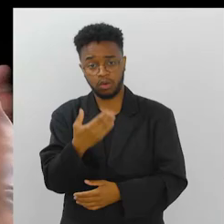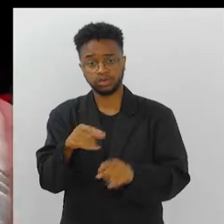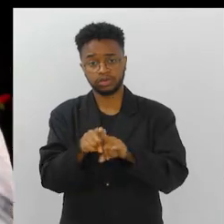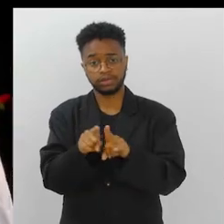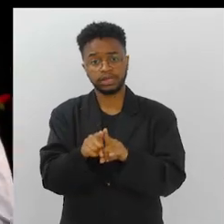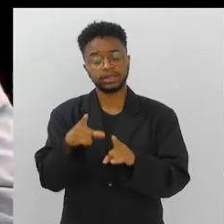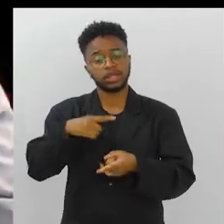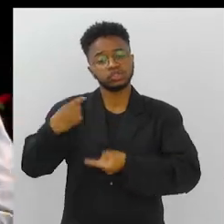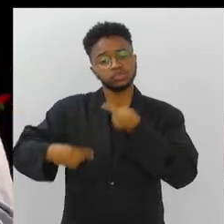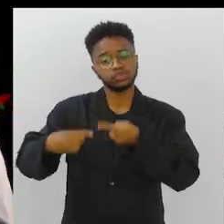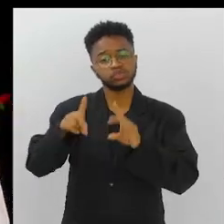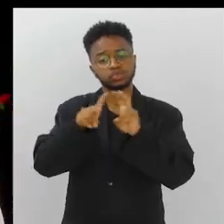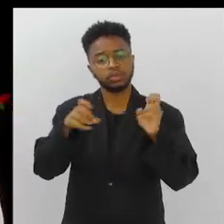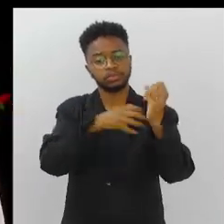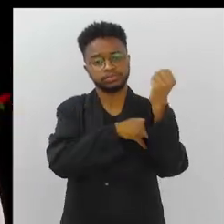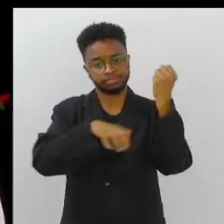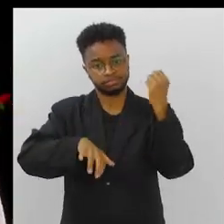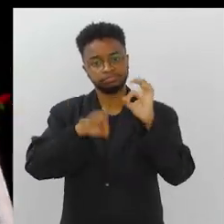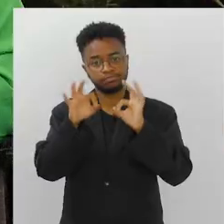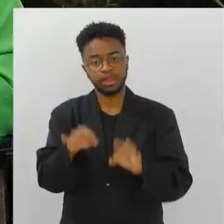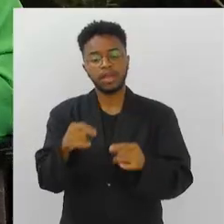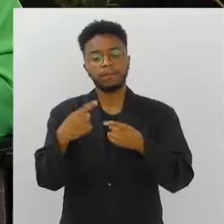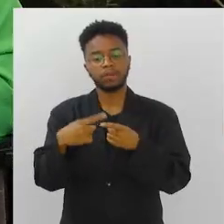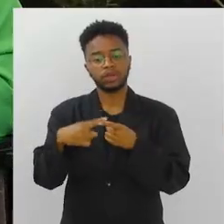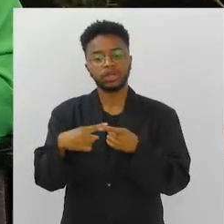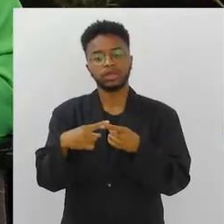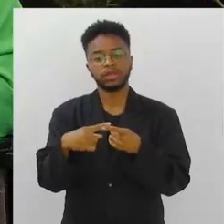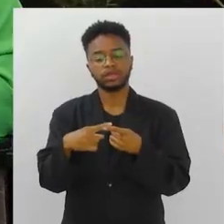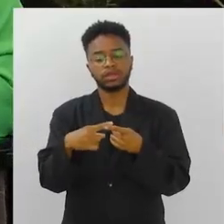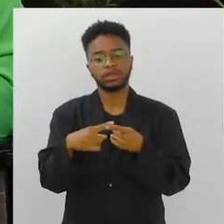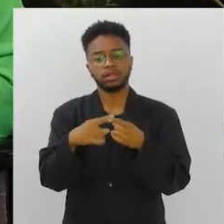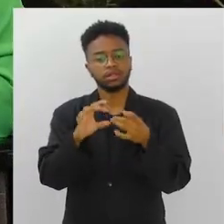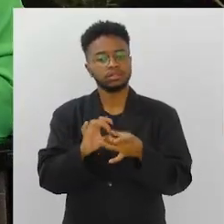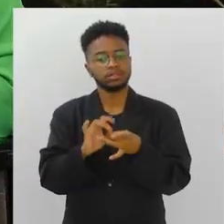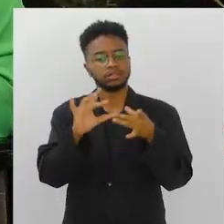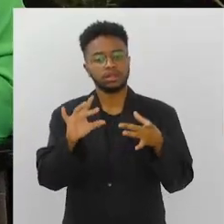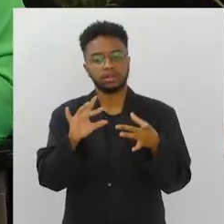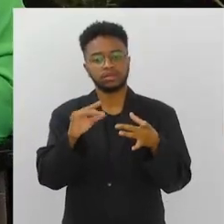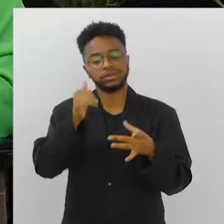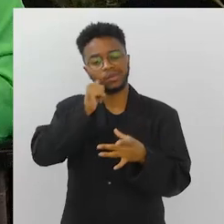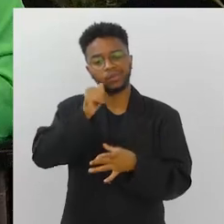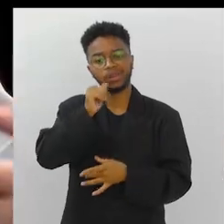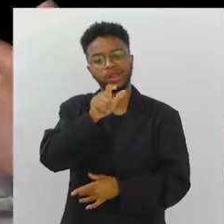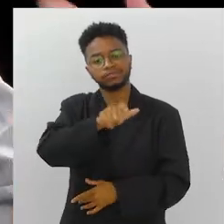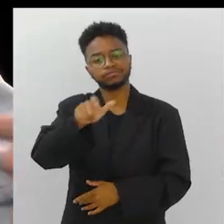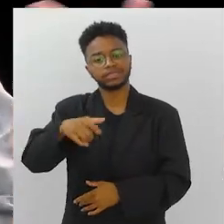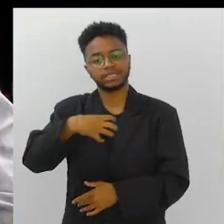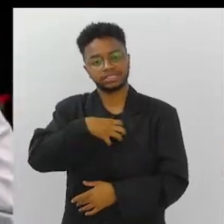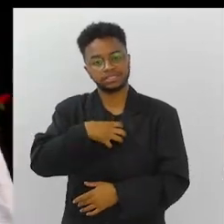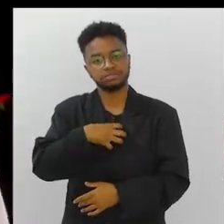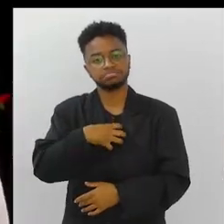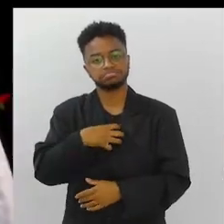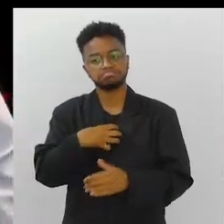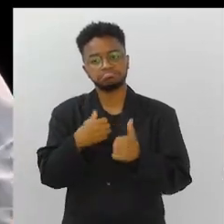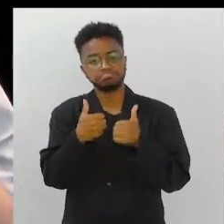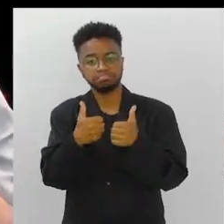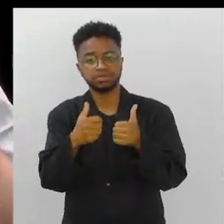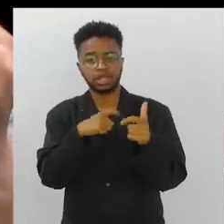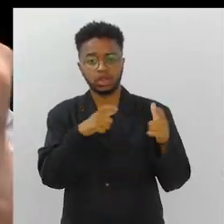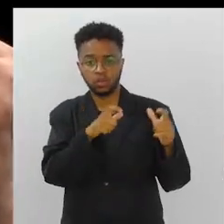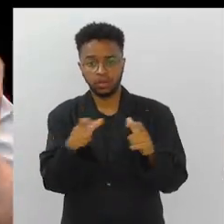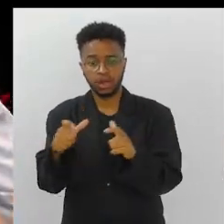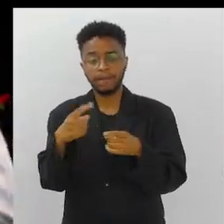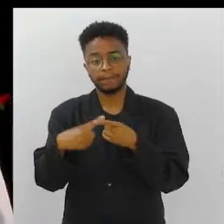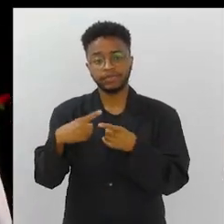benéfico também no sentido da discussão do empoderamento, porque abre um espaço para que as mulheres tenham cada vez mais espaço. A tem uma